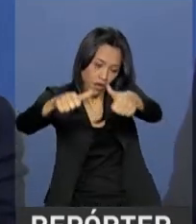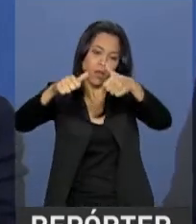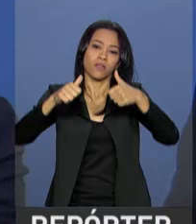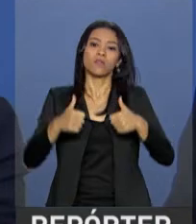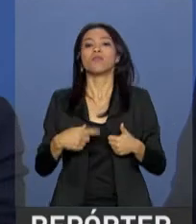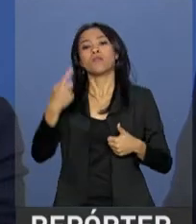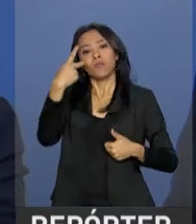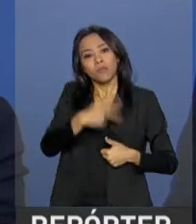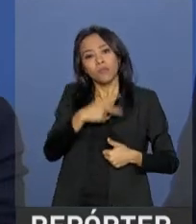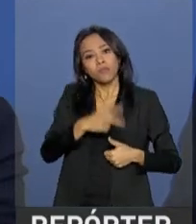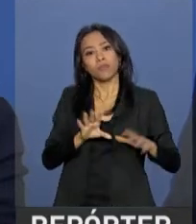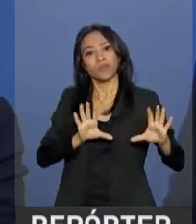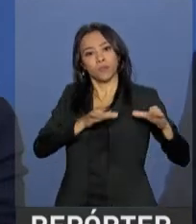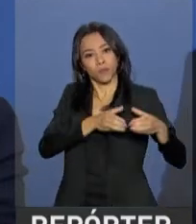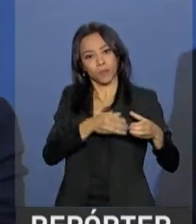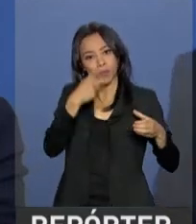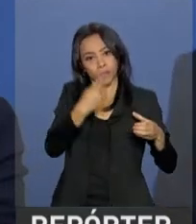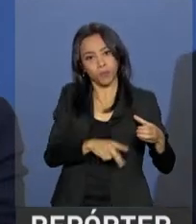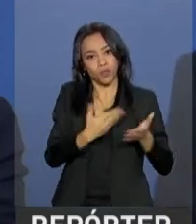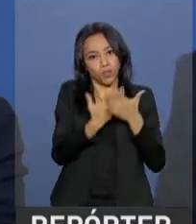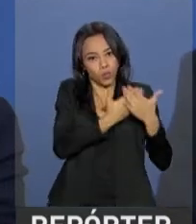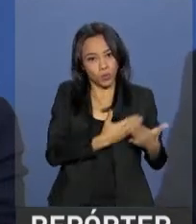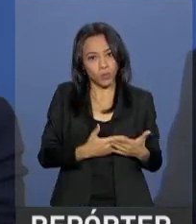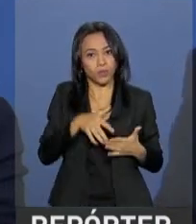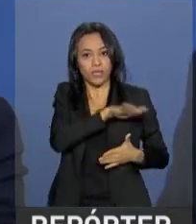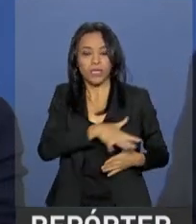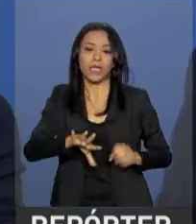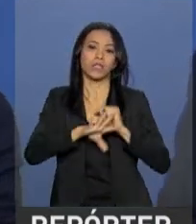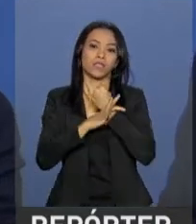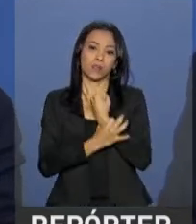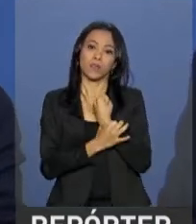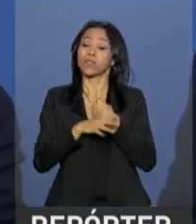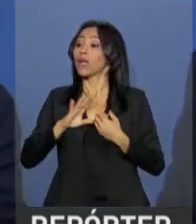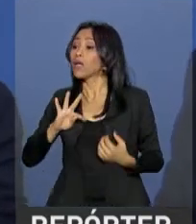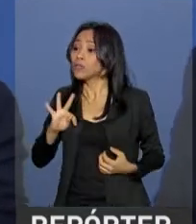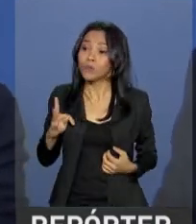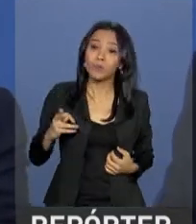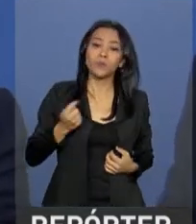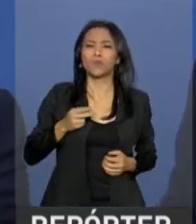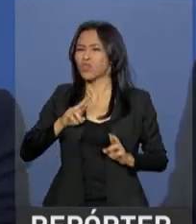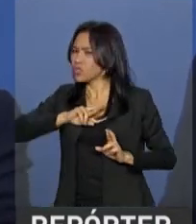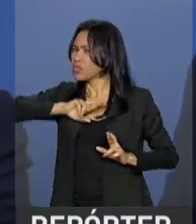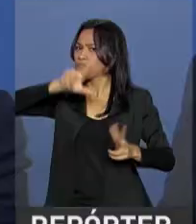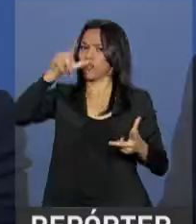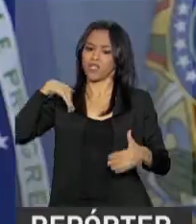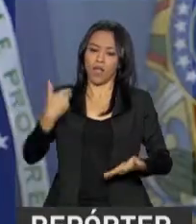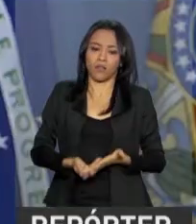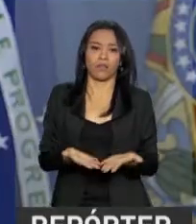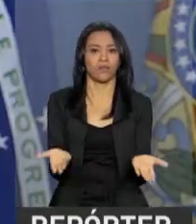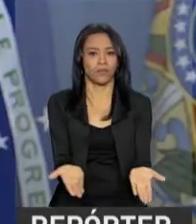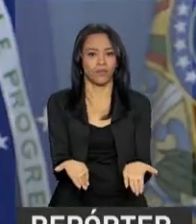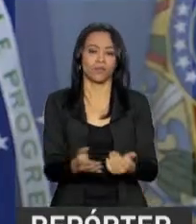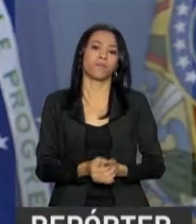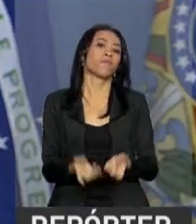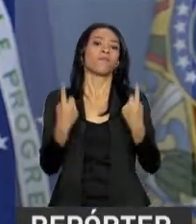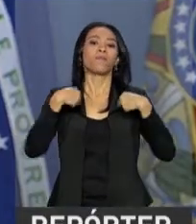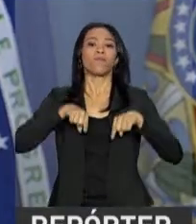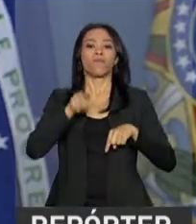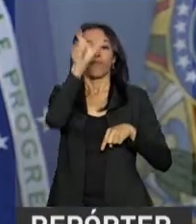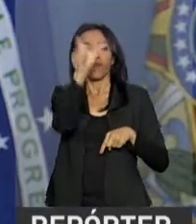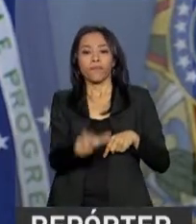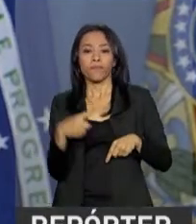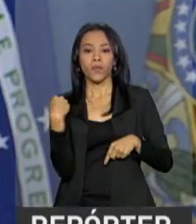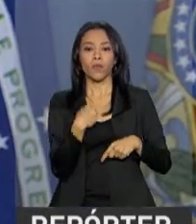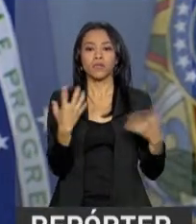Estatísticas e Estudos em Segurança Pública. É tudo absolutamente diferente do que você teve até hoje. Nós queremos é fazer essa